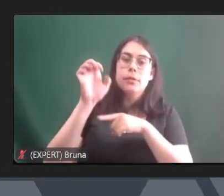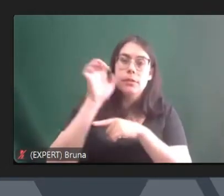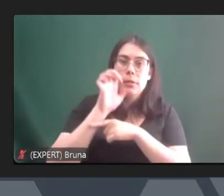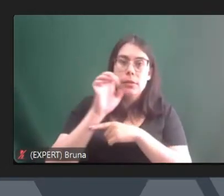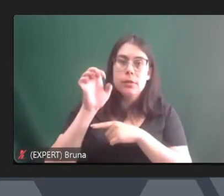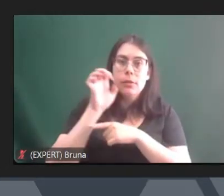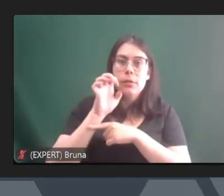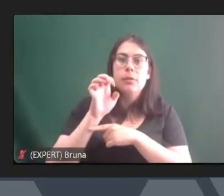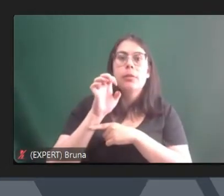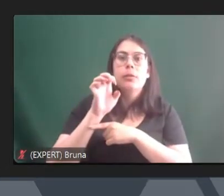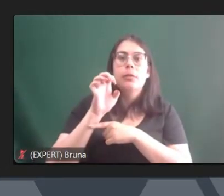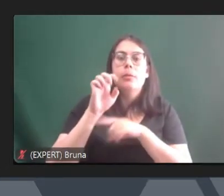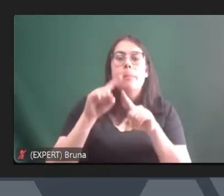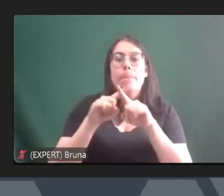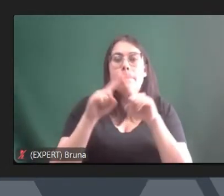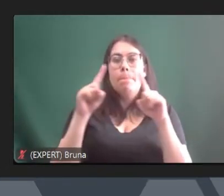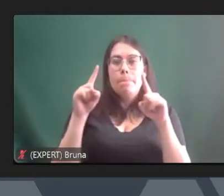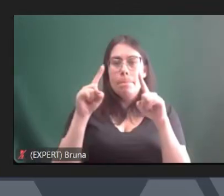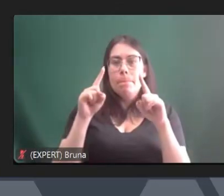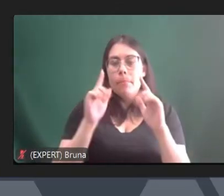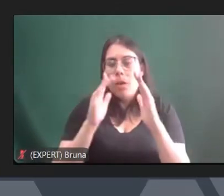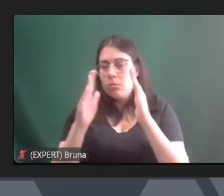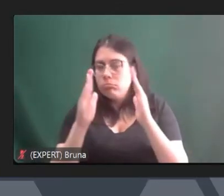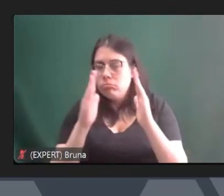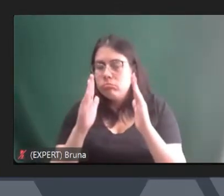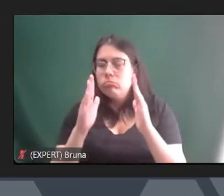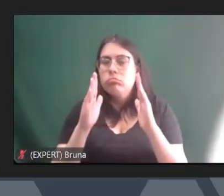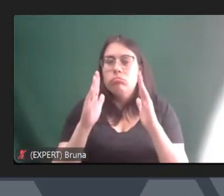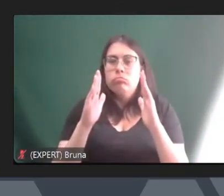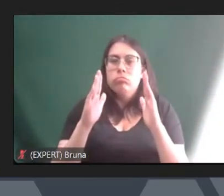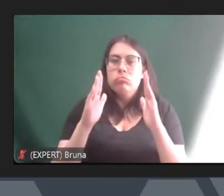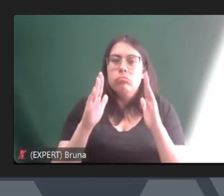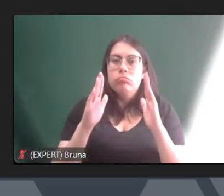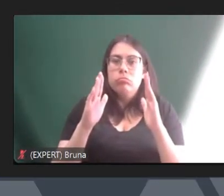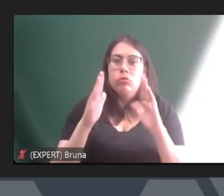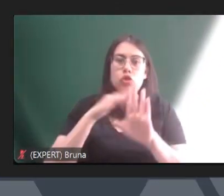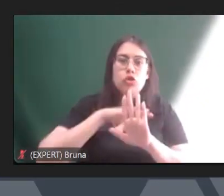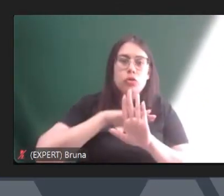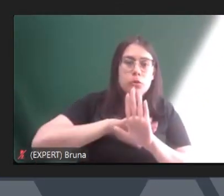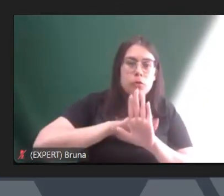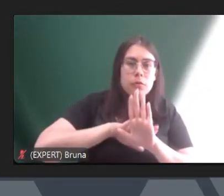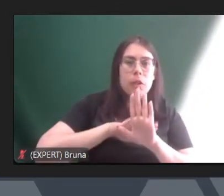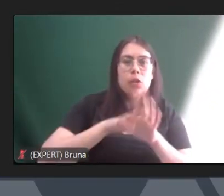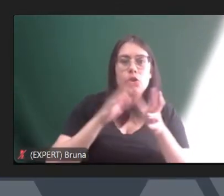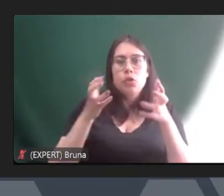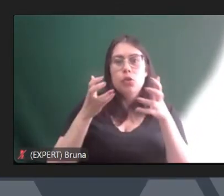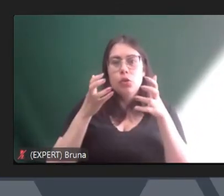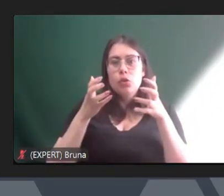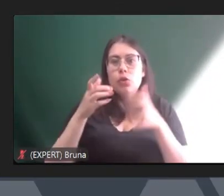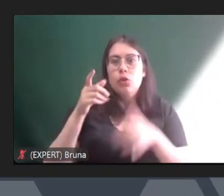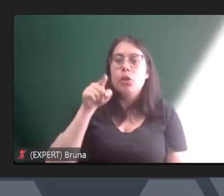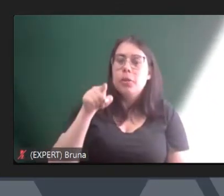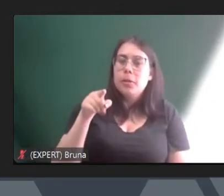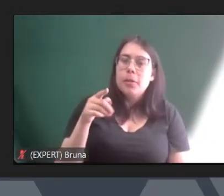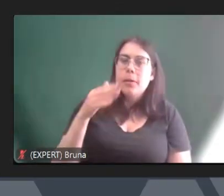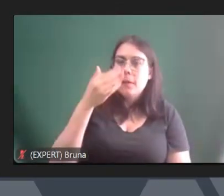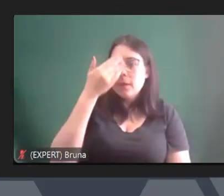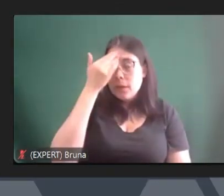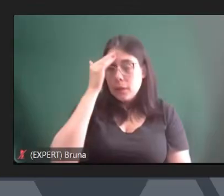recorte acaba sendo essa questão da produção de subjetividades e é a partir disso que eu queria te ouvir um pouco mais